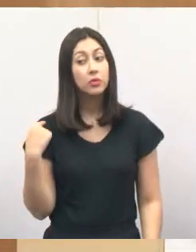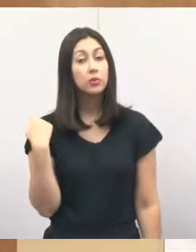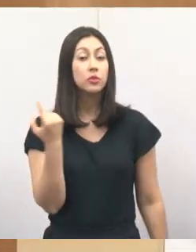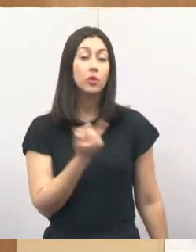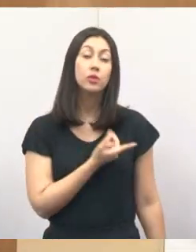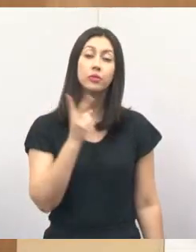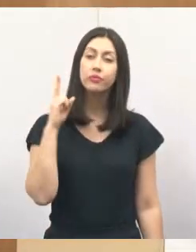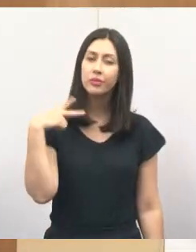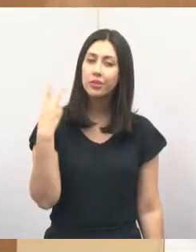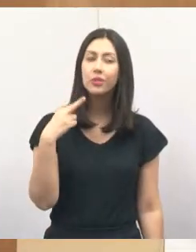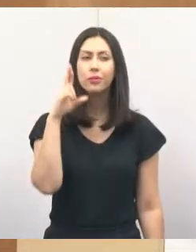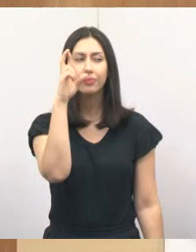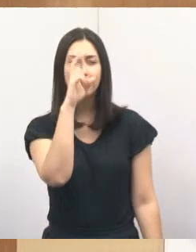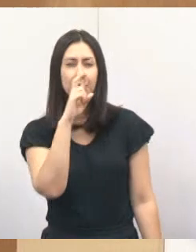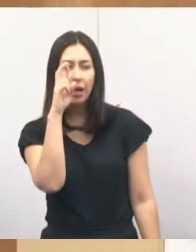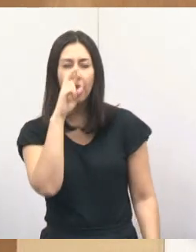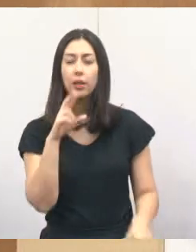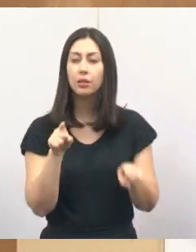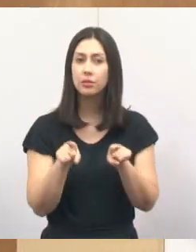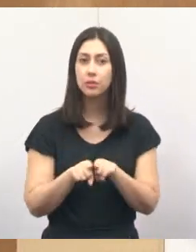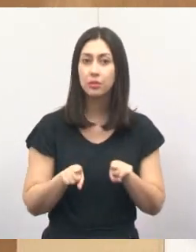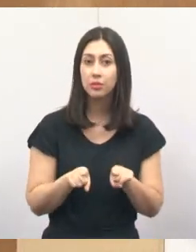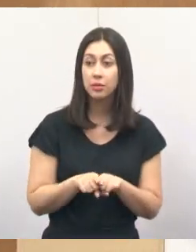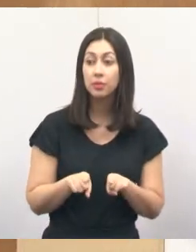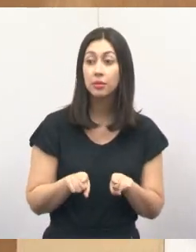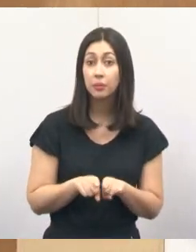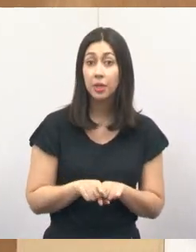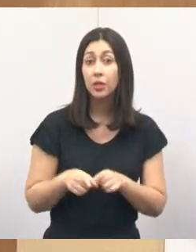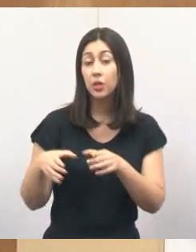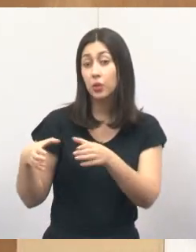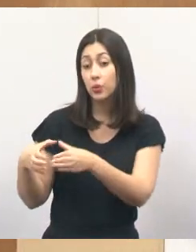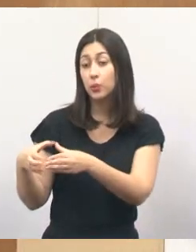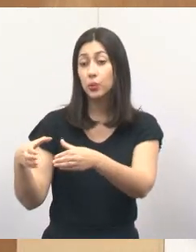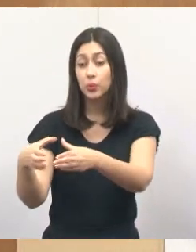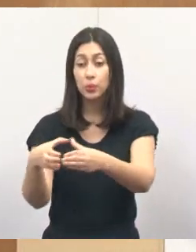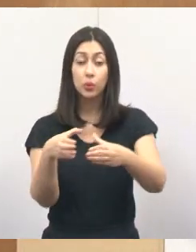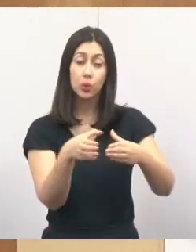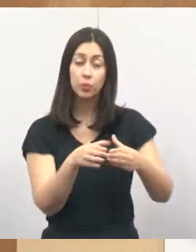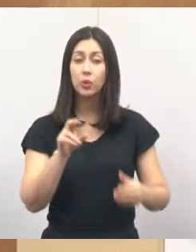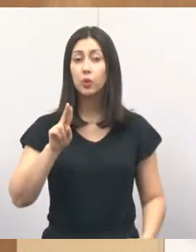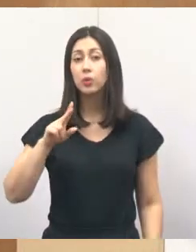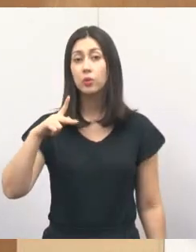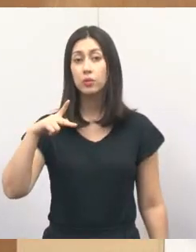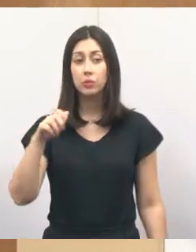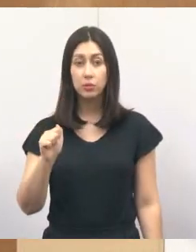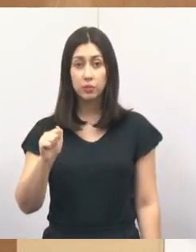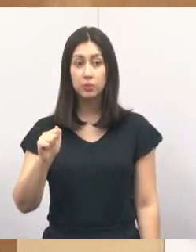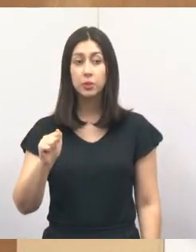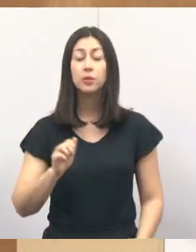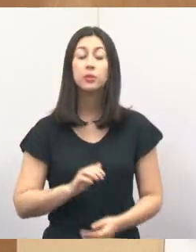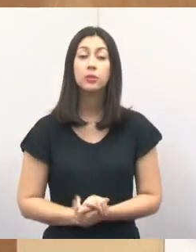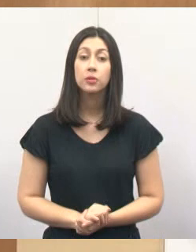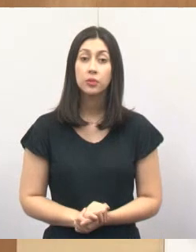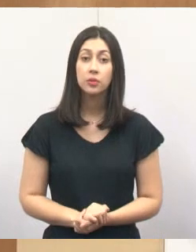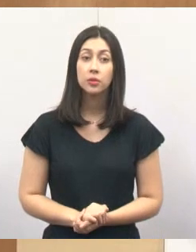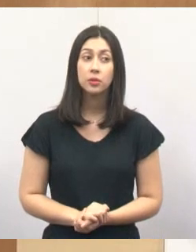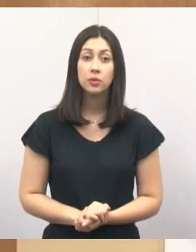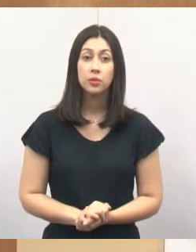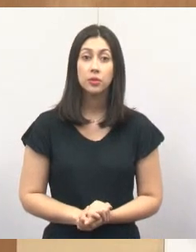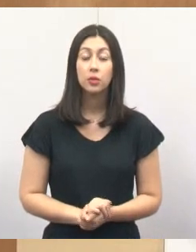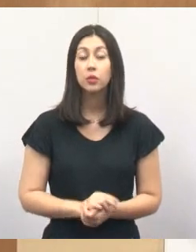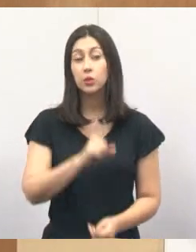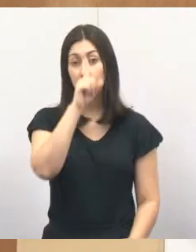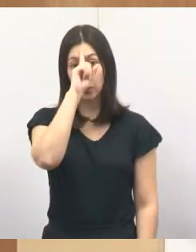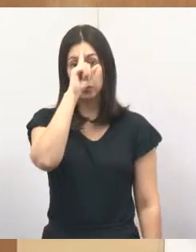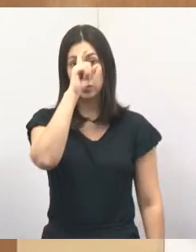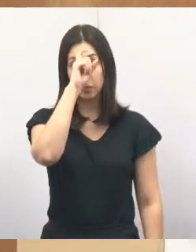vereadores, nós fiscalizamos também esses departamentos, né, no caso aí, a UPA Jacareí, a UPA Doutor Telmo, que é o